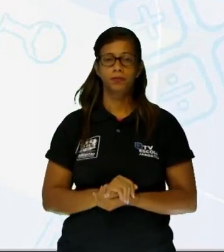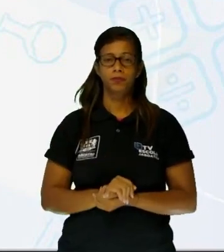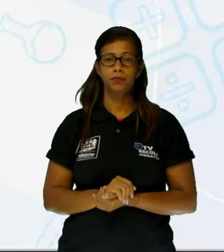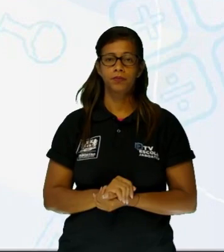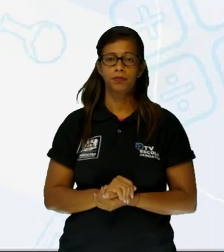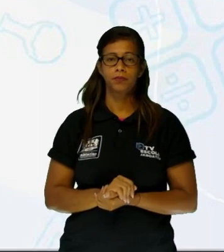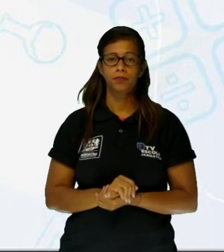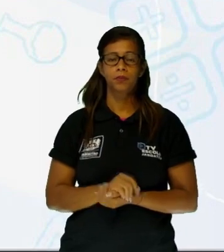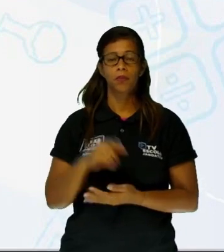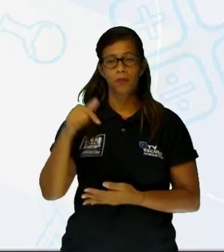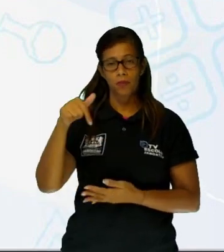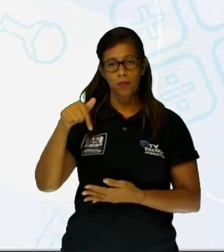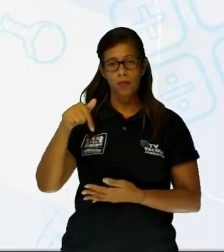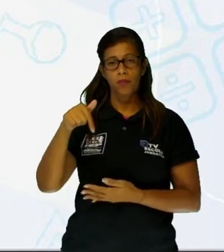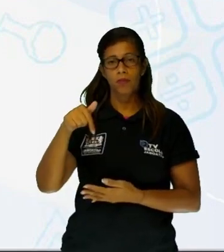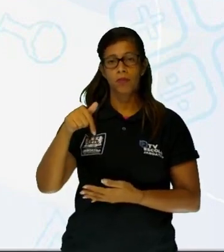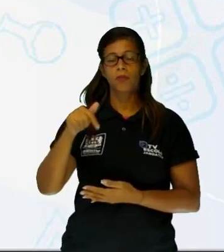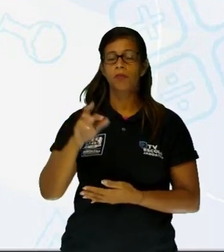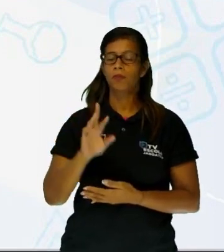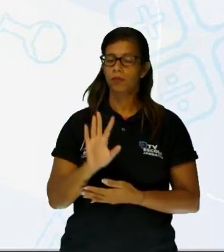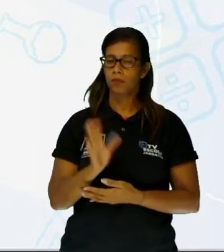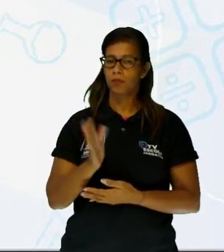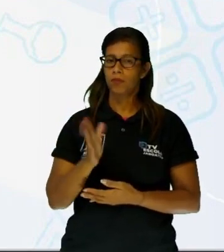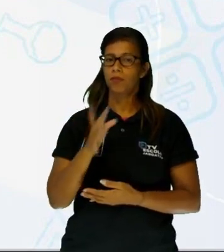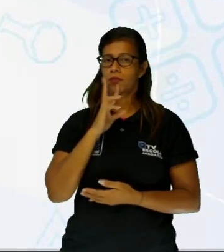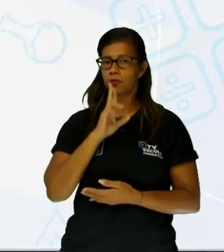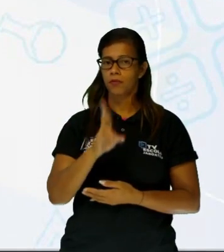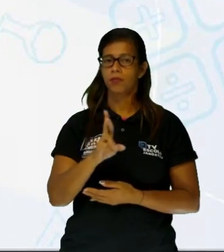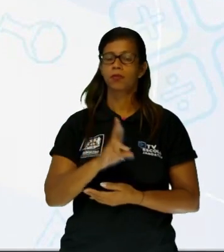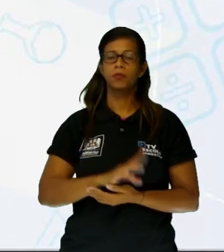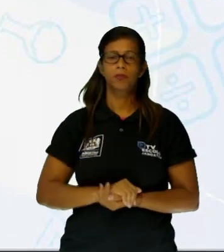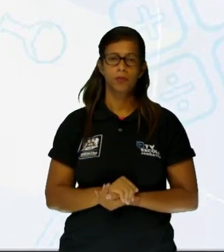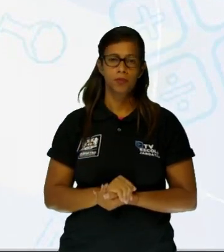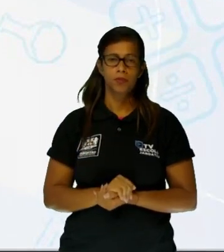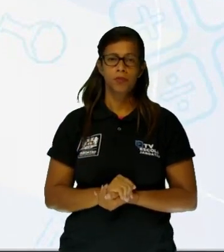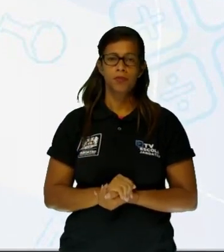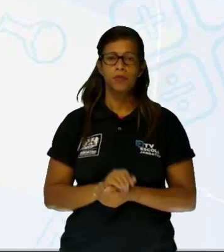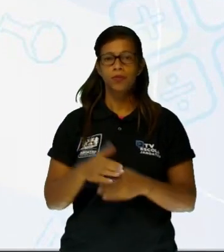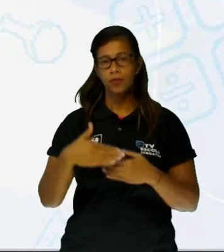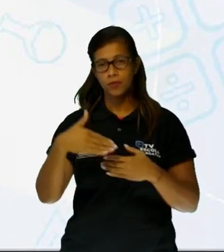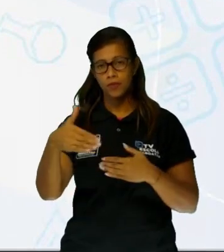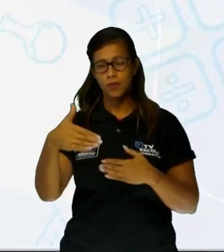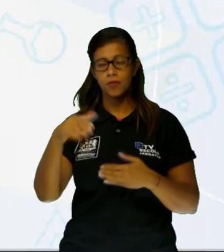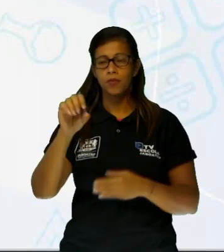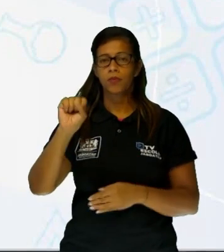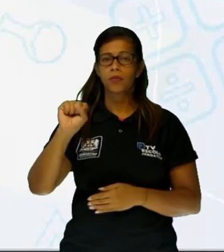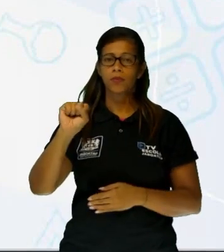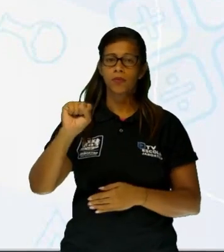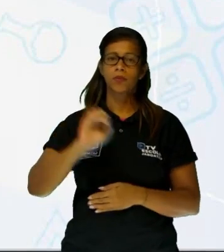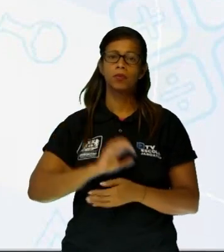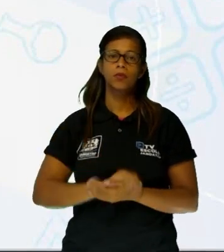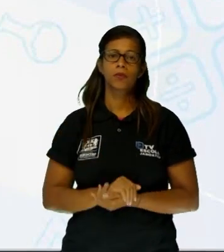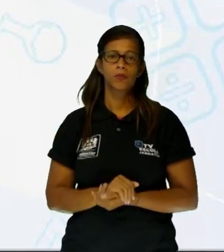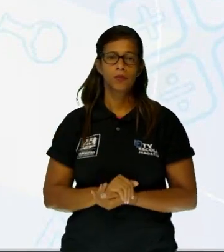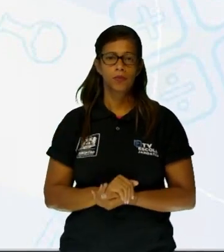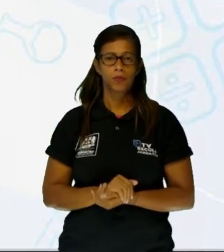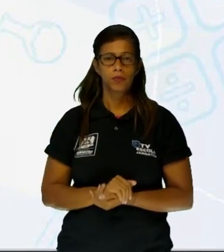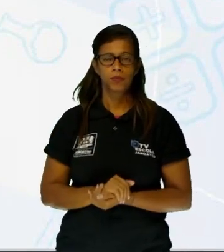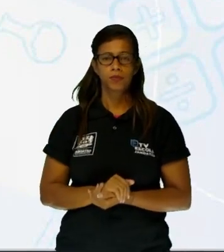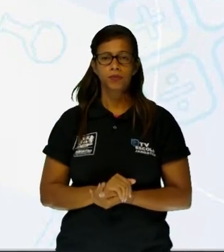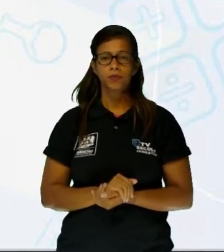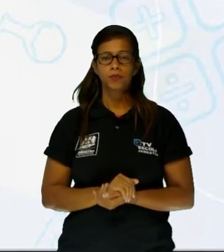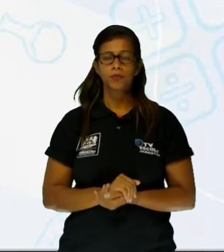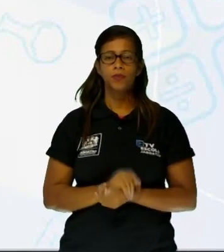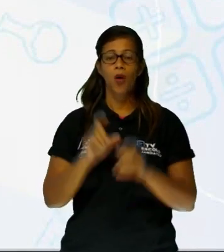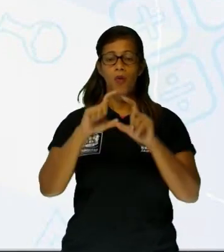7 resolvida, tranquilo. Bom, vamos seguir adiante aí com a questão 8. De acordo com o último parágrafo do